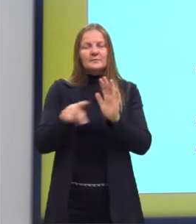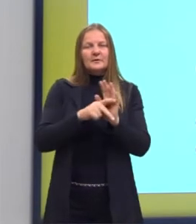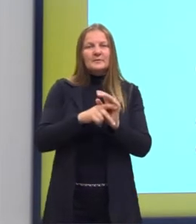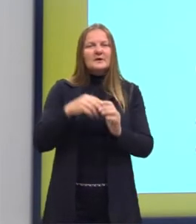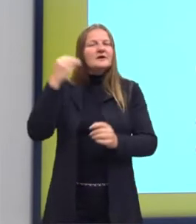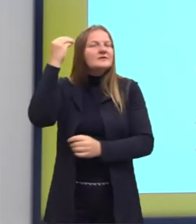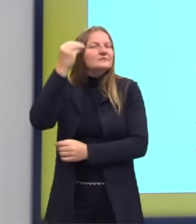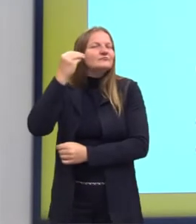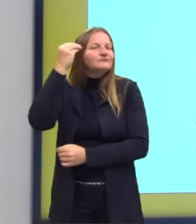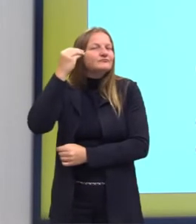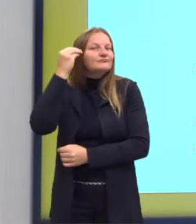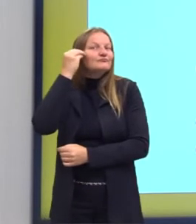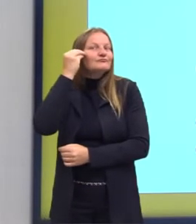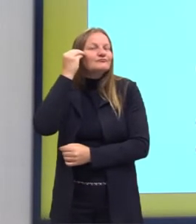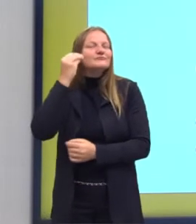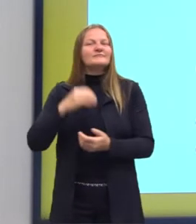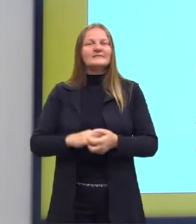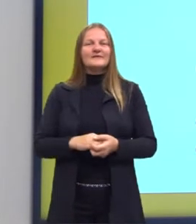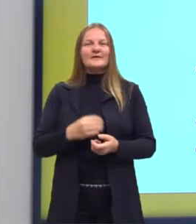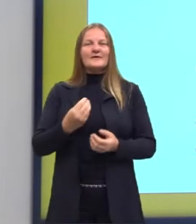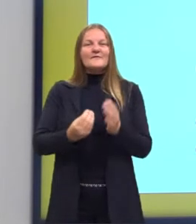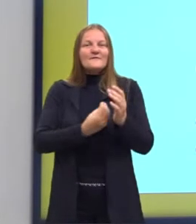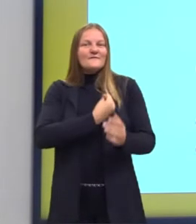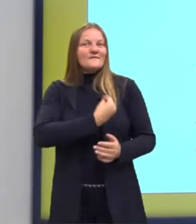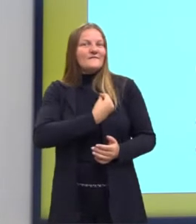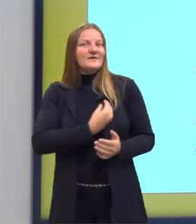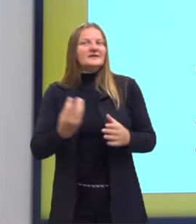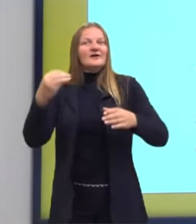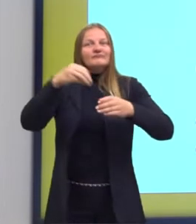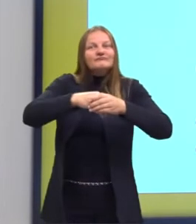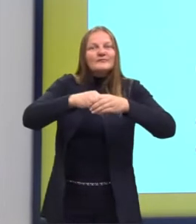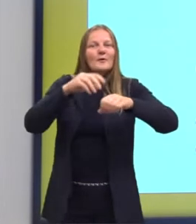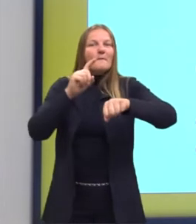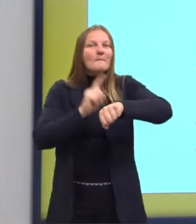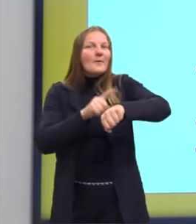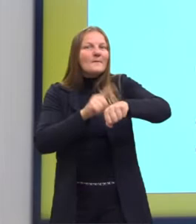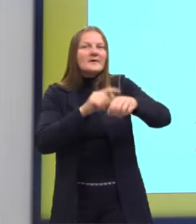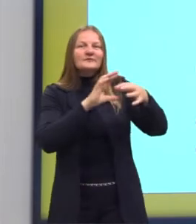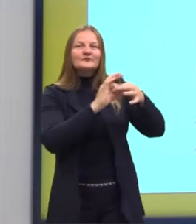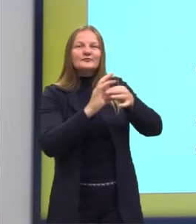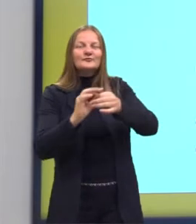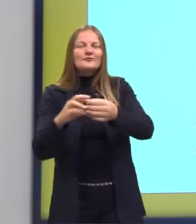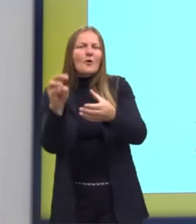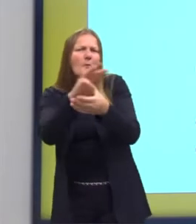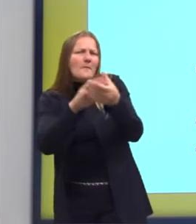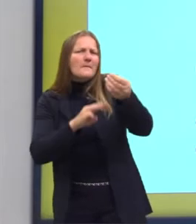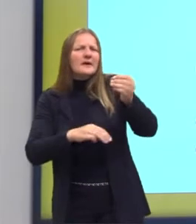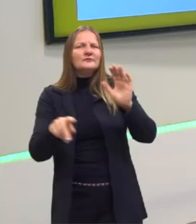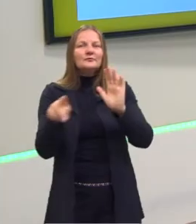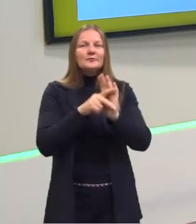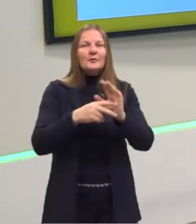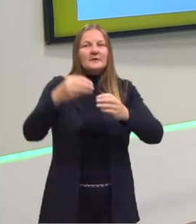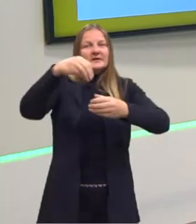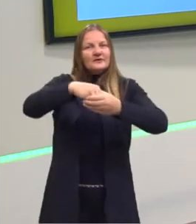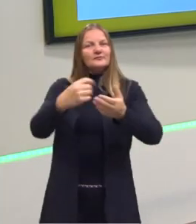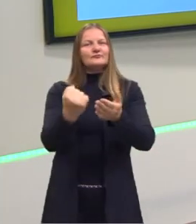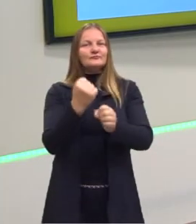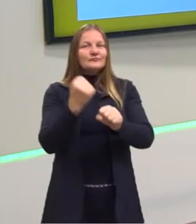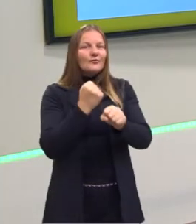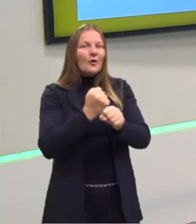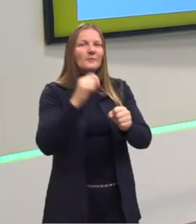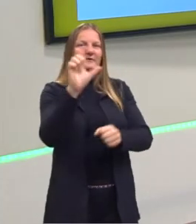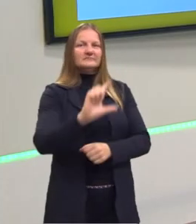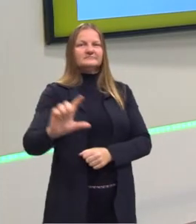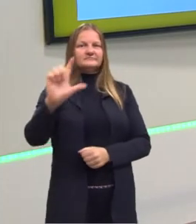experiências que estão vivendo ali, aquele momento. É como se fosse um método científico dentro da obra da